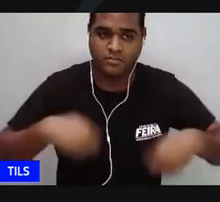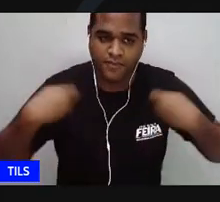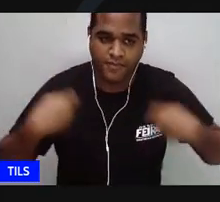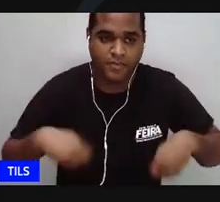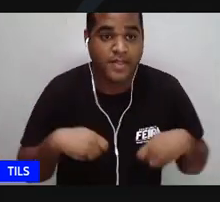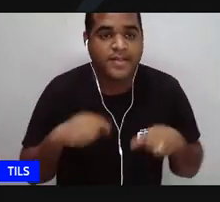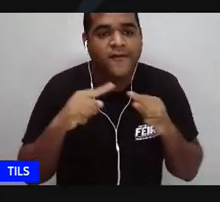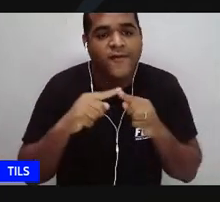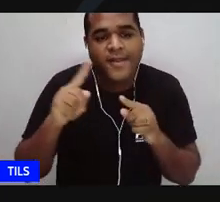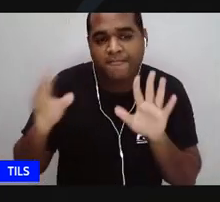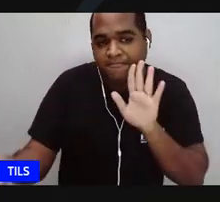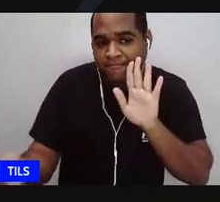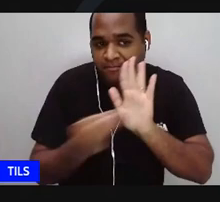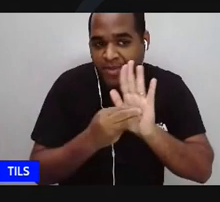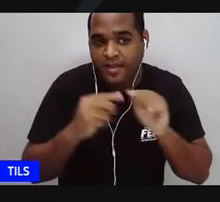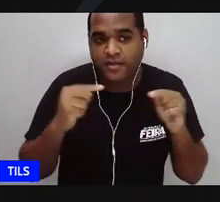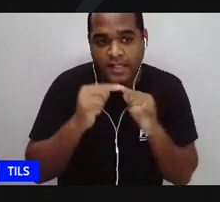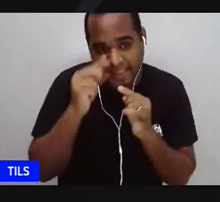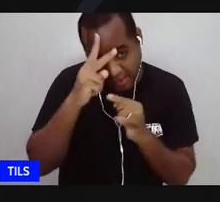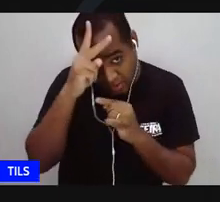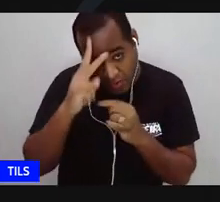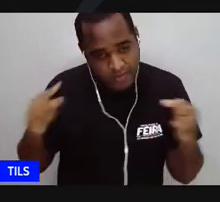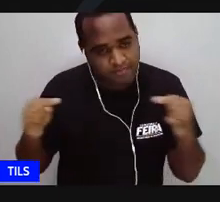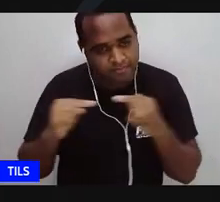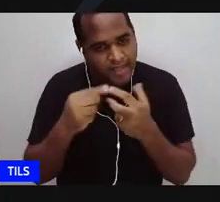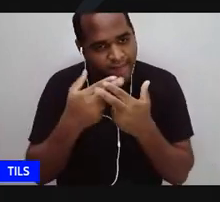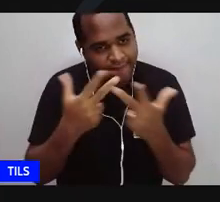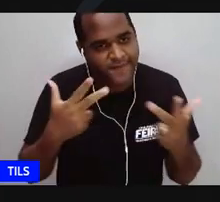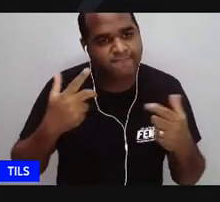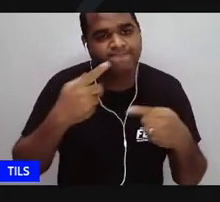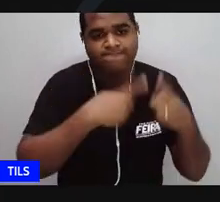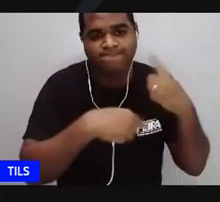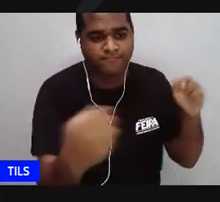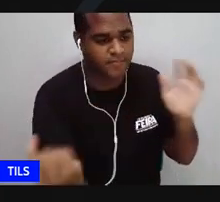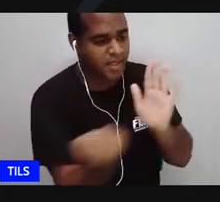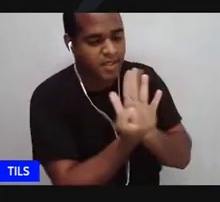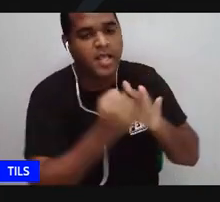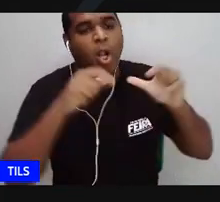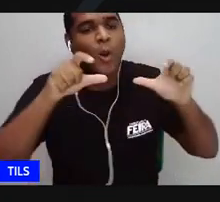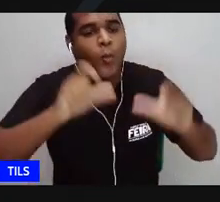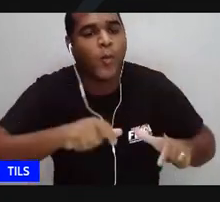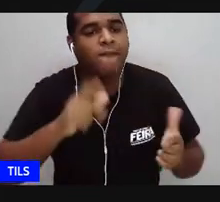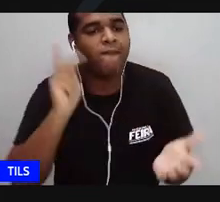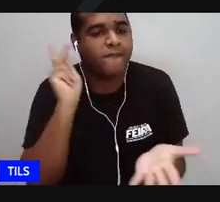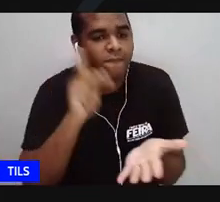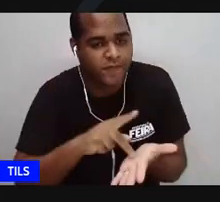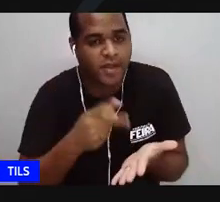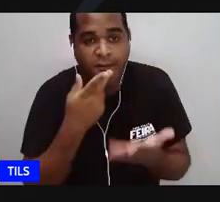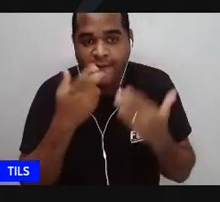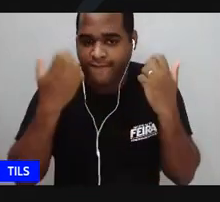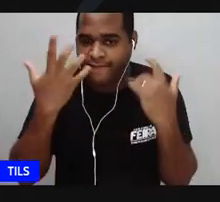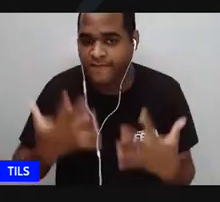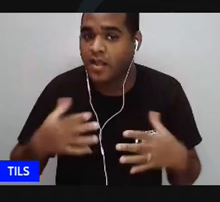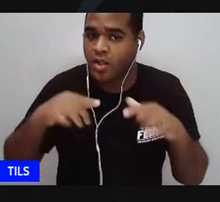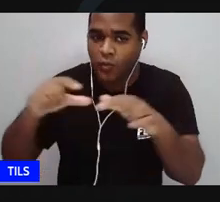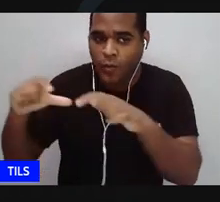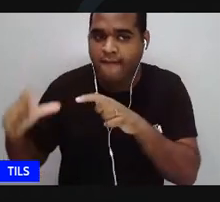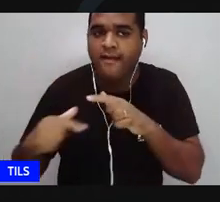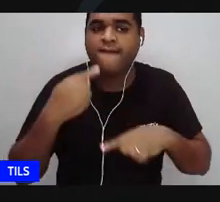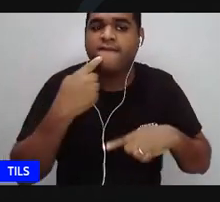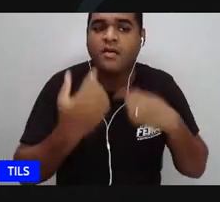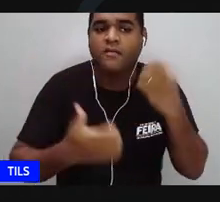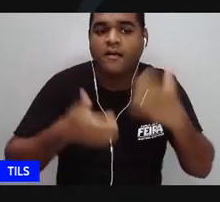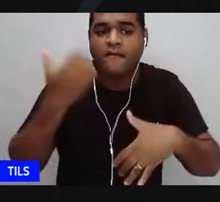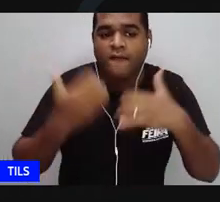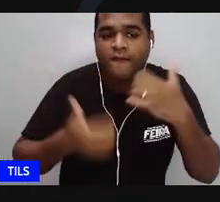Quando a gente registra a nossa história, gente demarca lugares, a gente conta a realidade